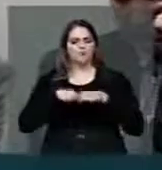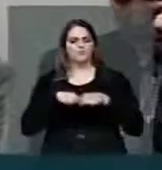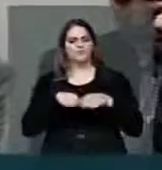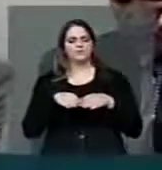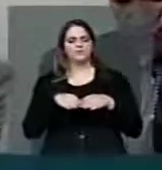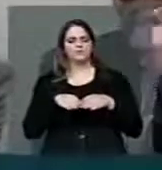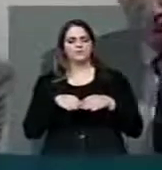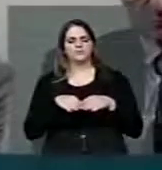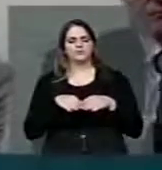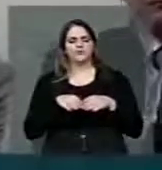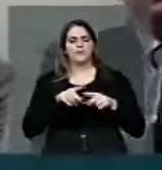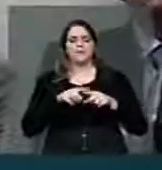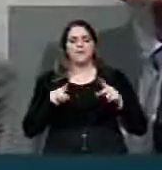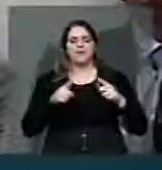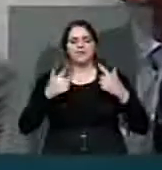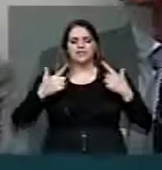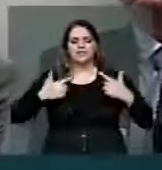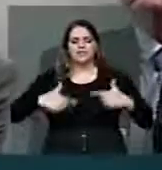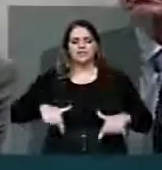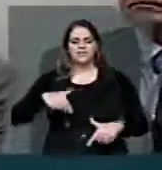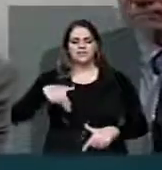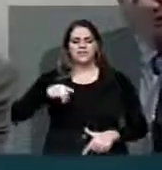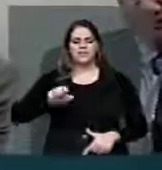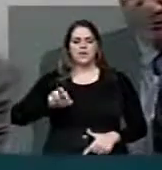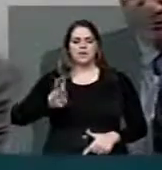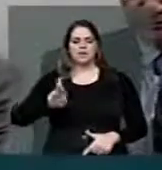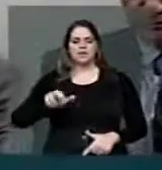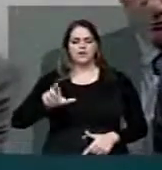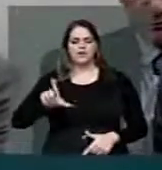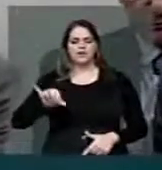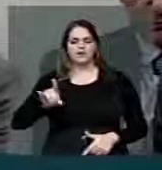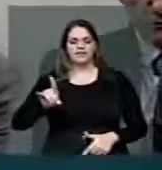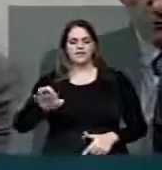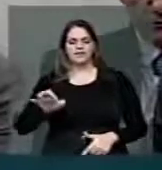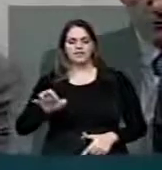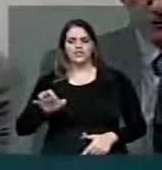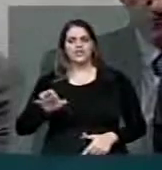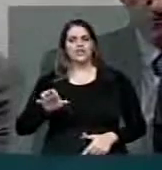não proíbe a venda de pacotes diferentes de velocidades.